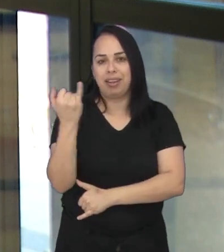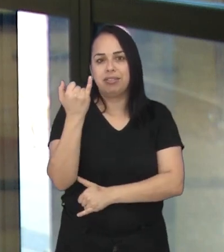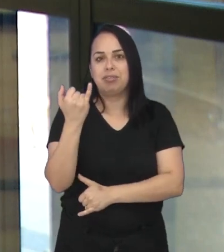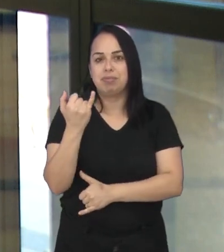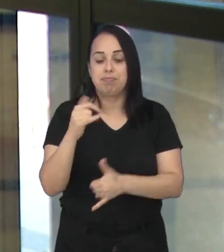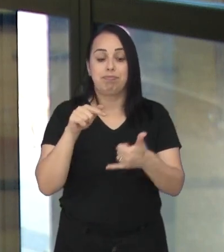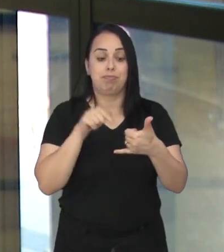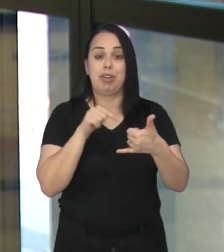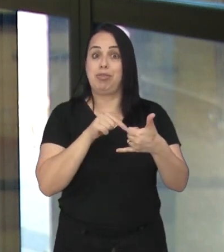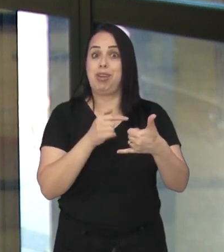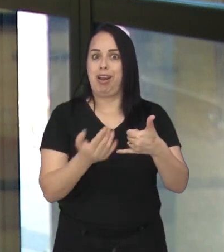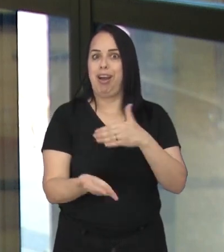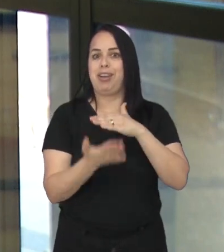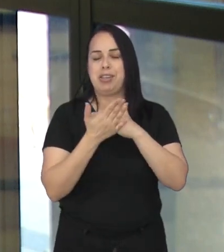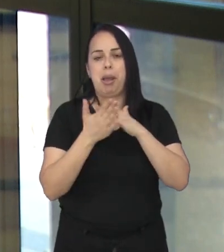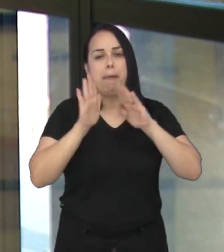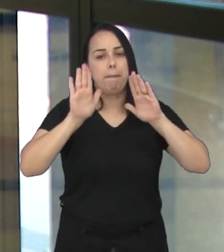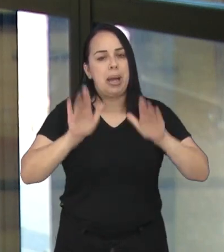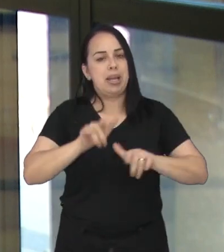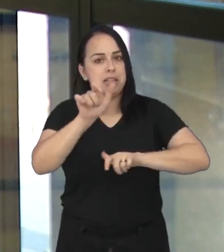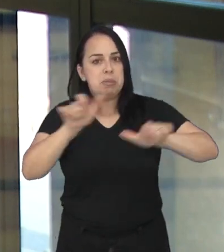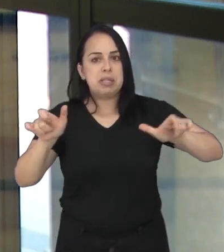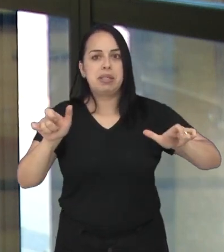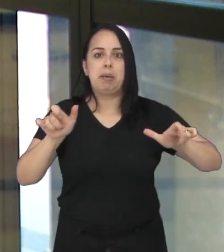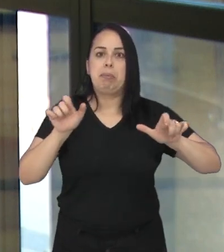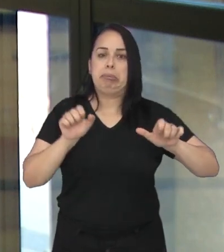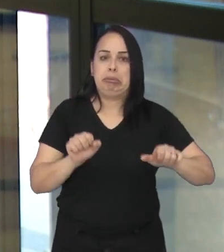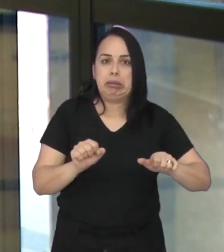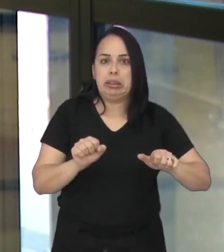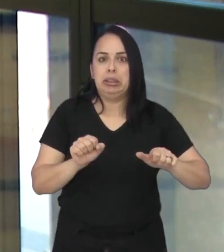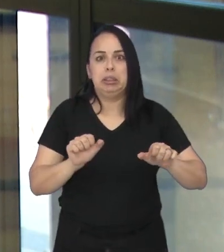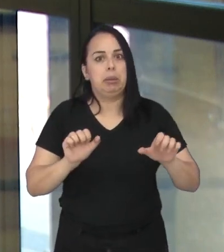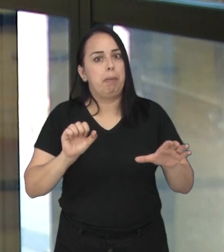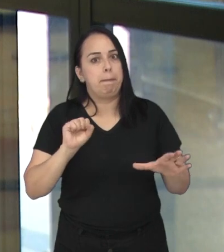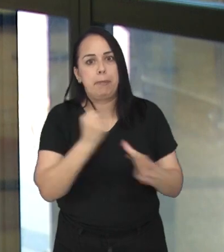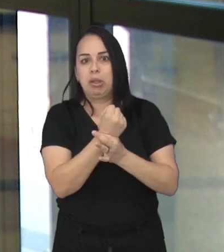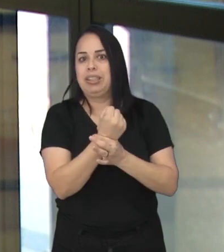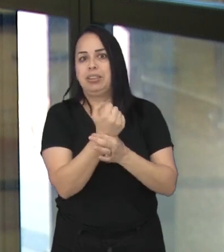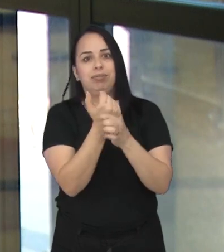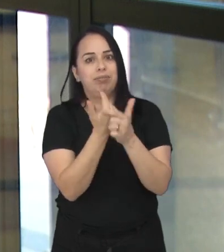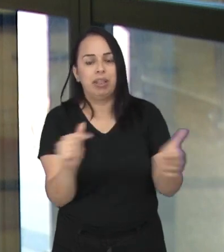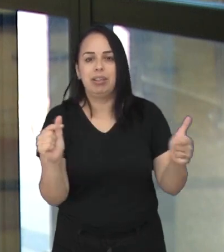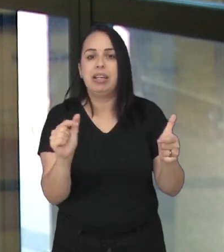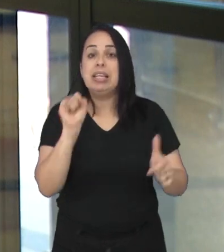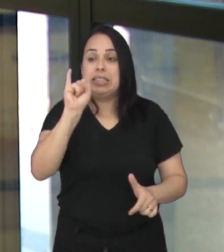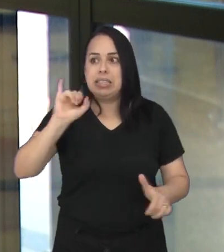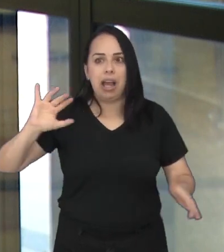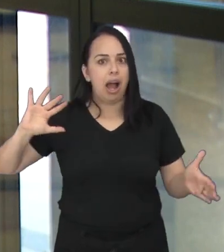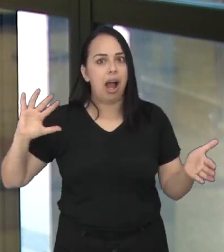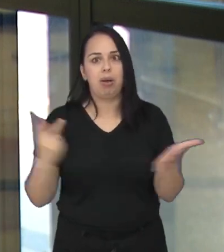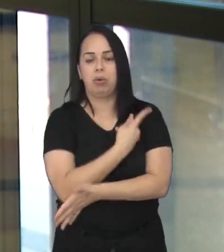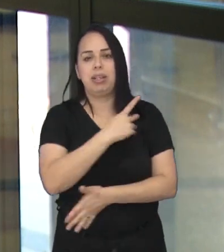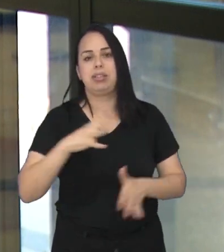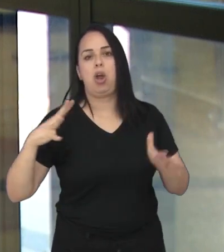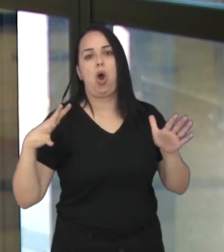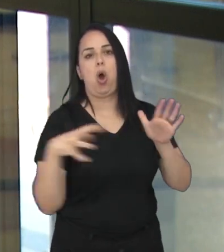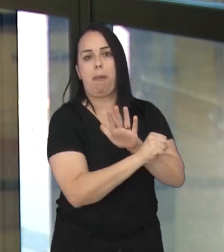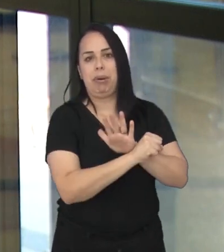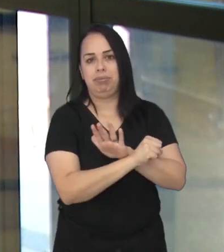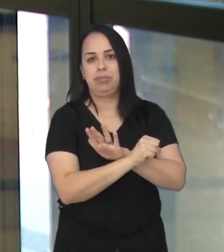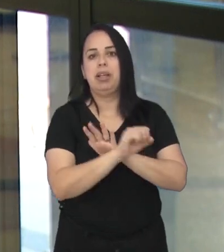proporcionadas pelo celular. No entanto, usuários podem ficar desprotegidos em caso de perda, furto ou roubo,